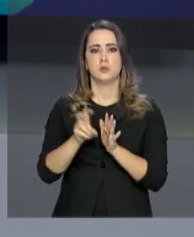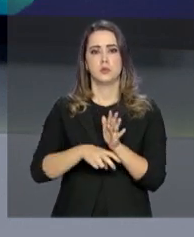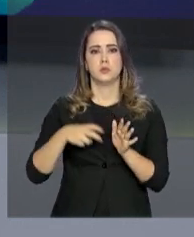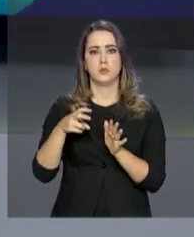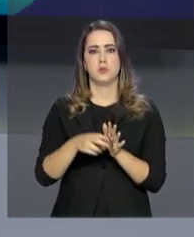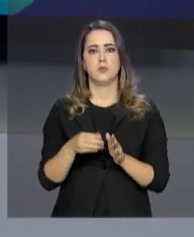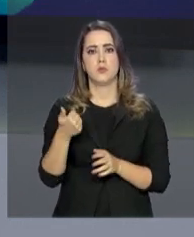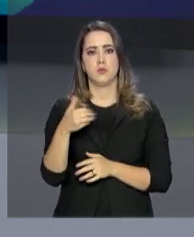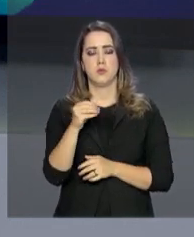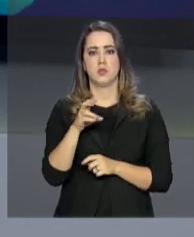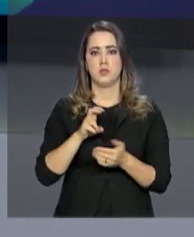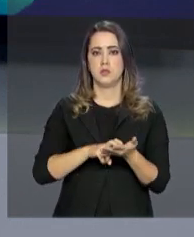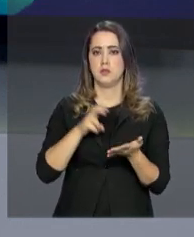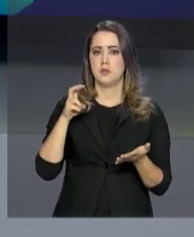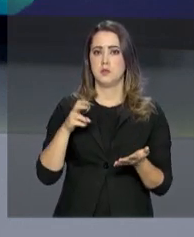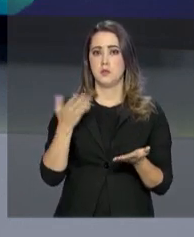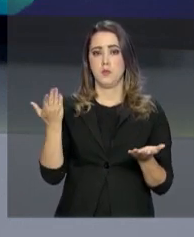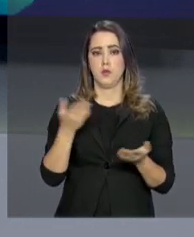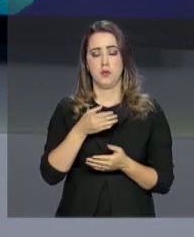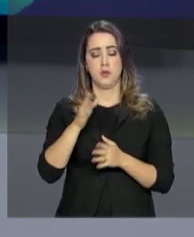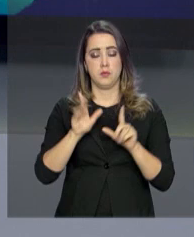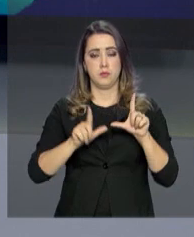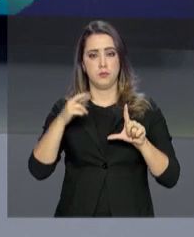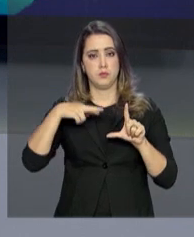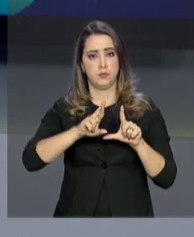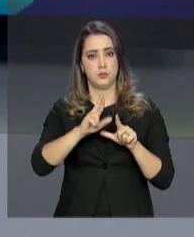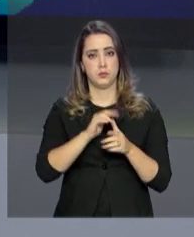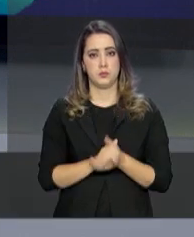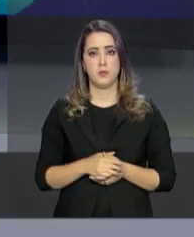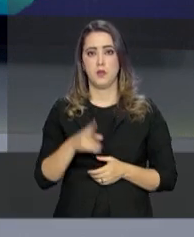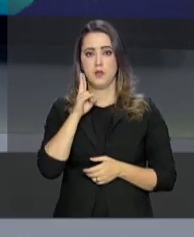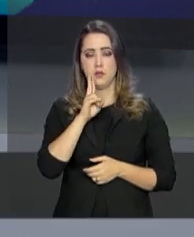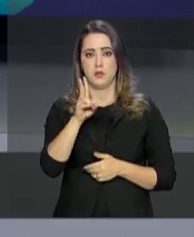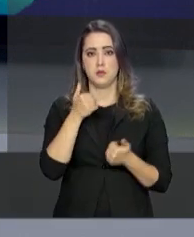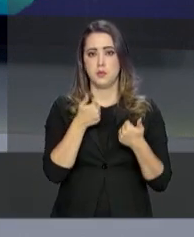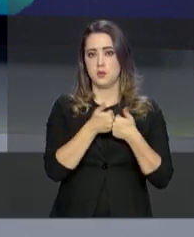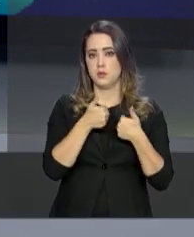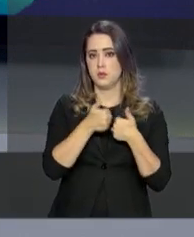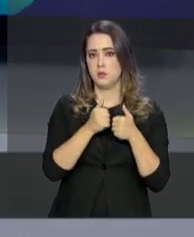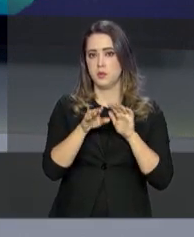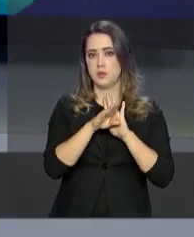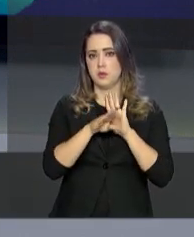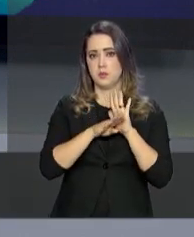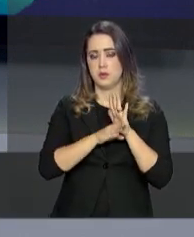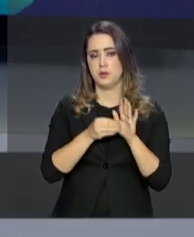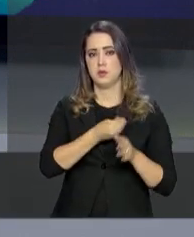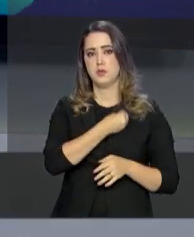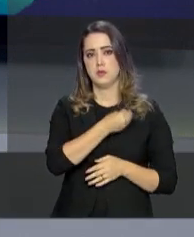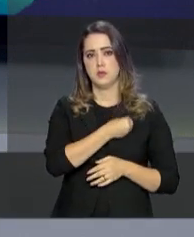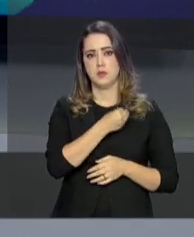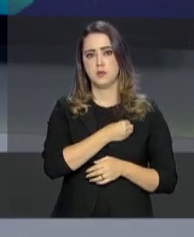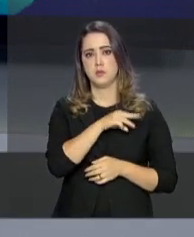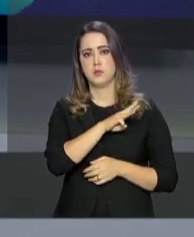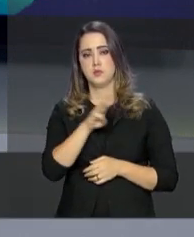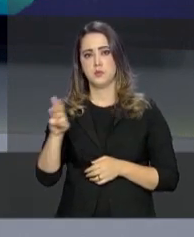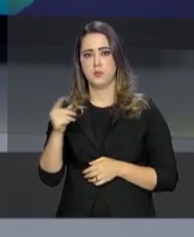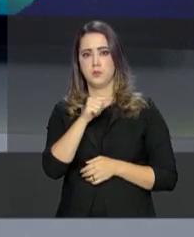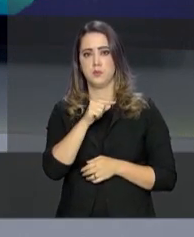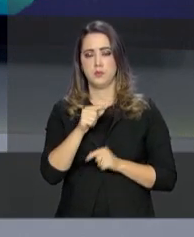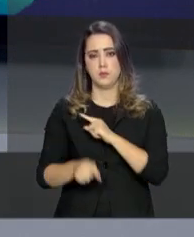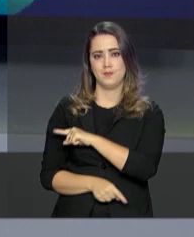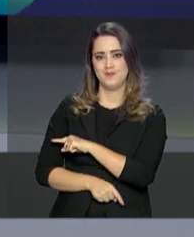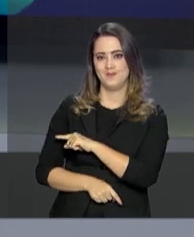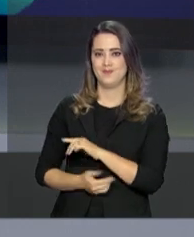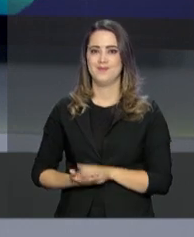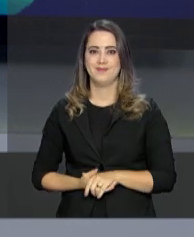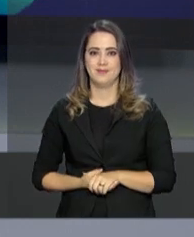Maggi, às 10 horas da manhã, no programa NBR Entrevista. Você pode acompanhar a programação ao vivo da NBR pelo site que aparece aí